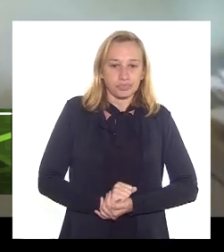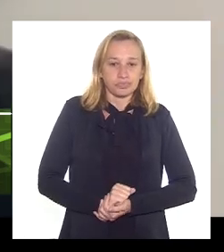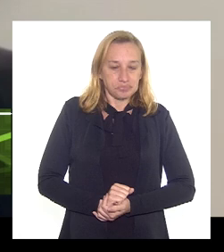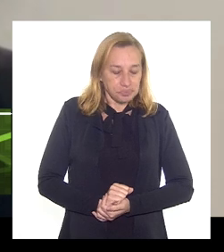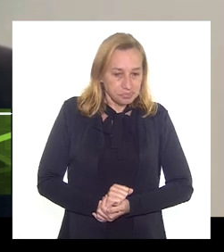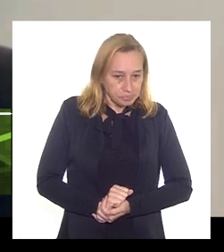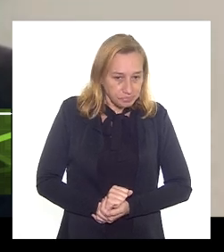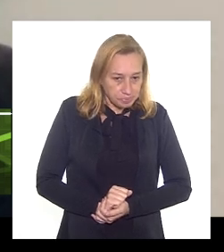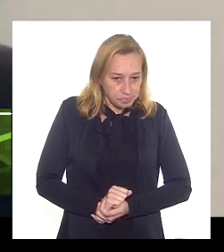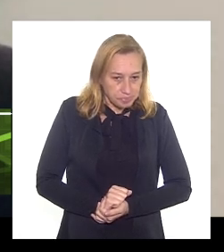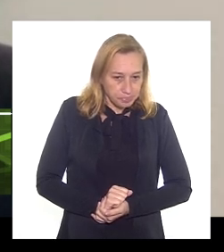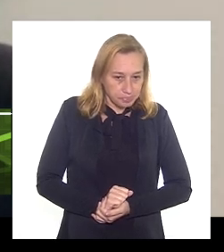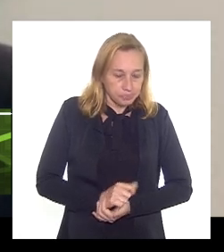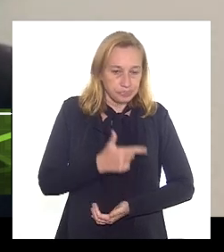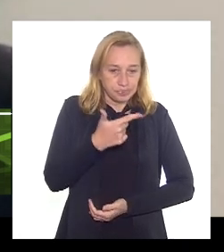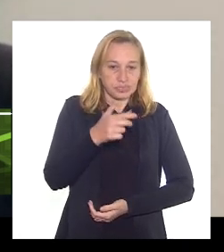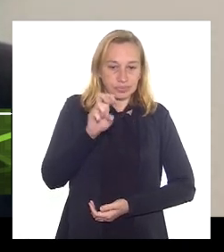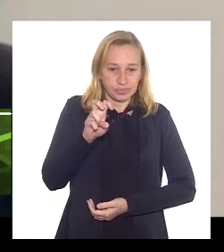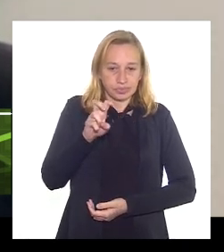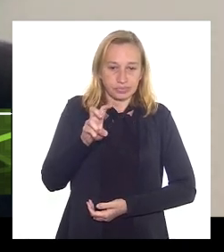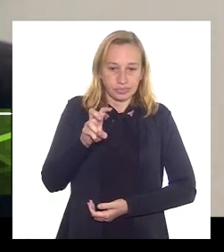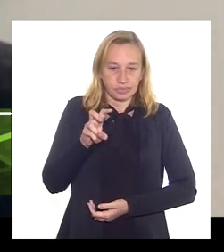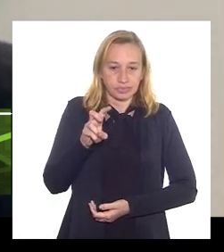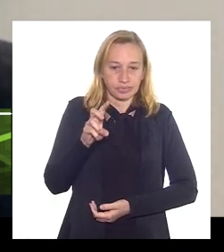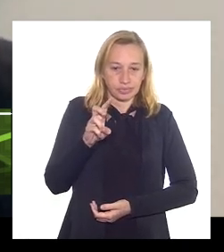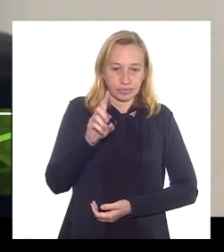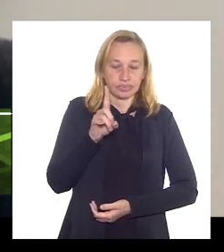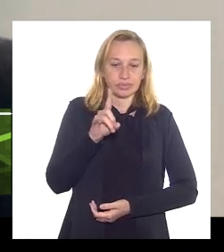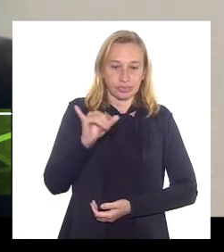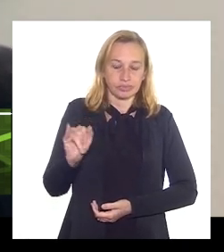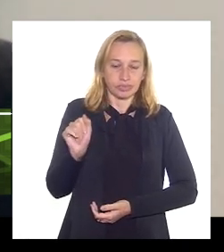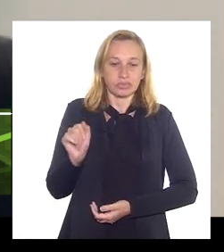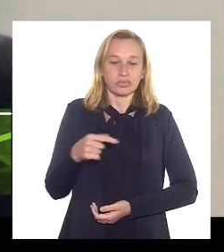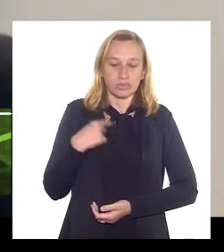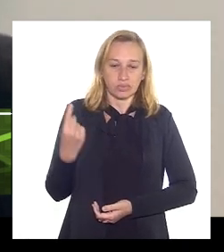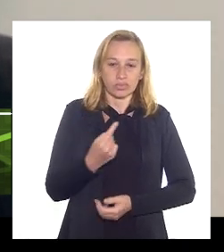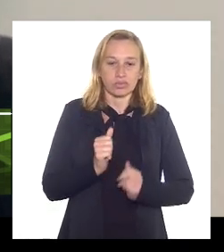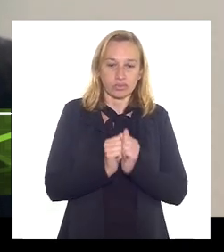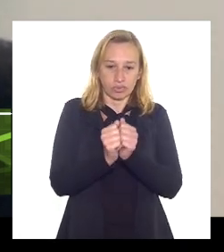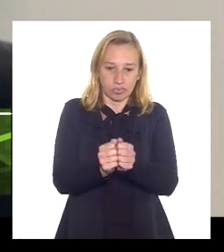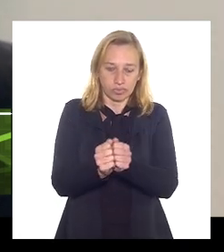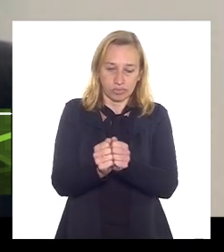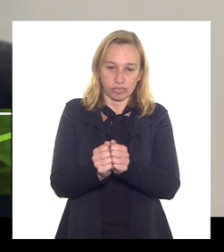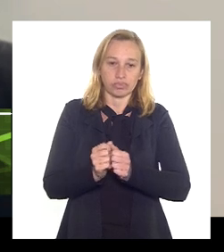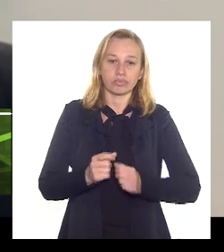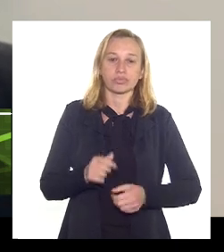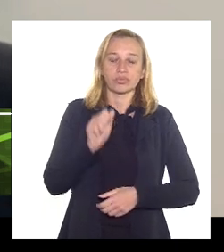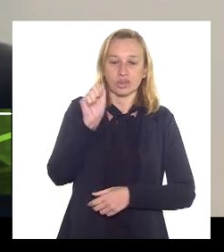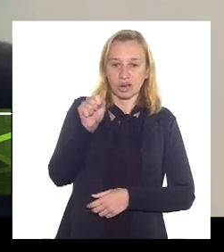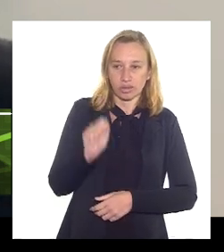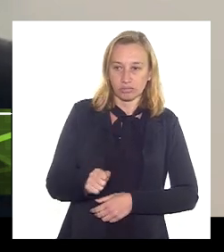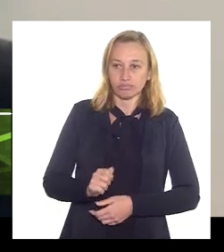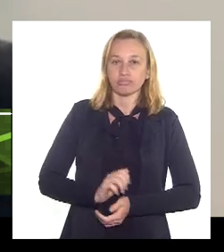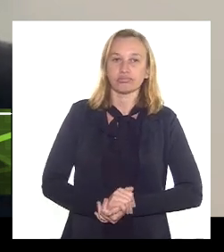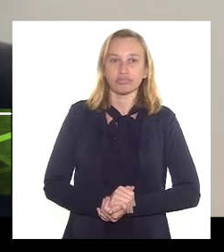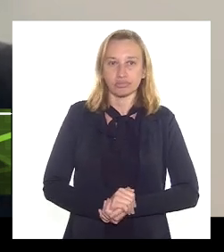passada, ele mudou de data, passou para dia 25. Nós iremos participar, e nesse leilão vão concorrer